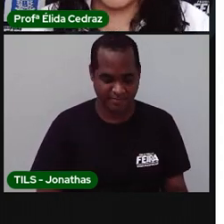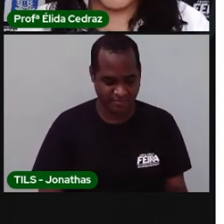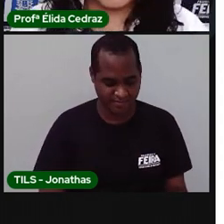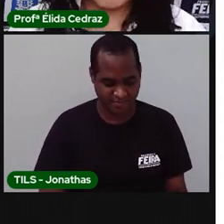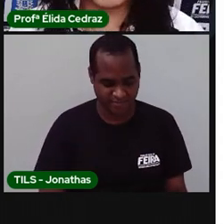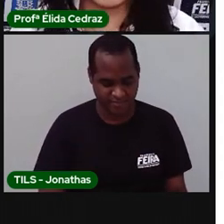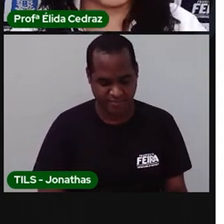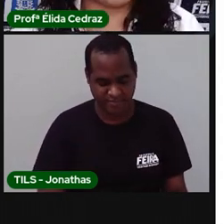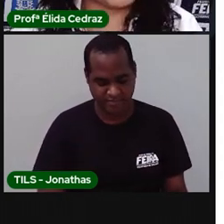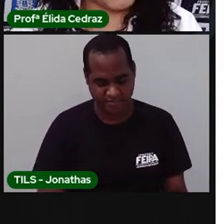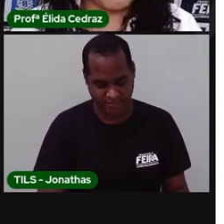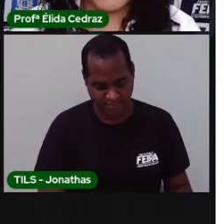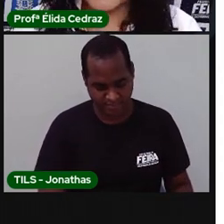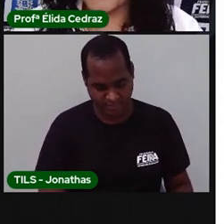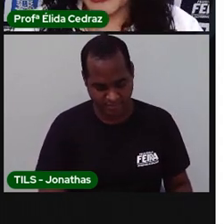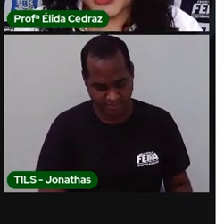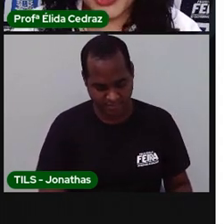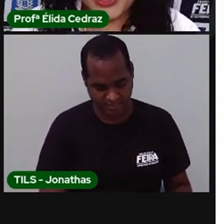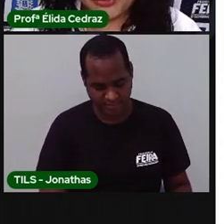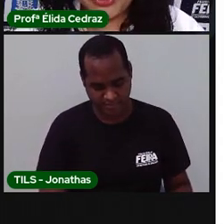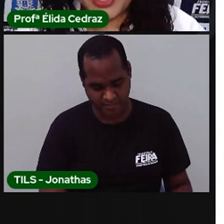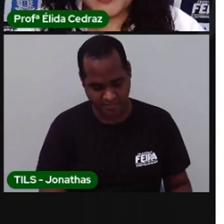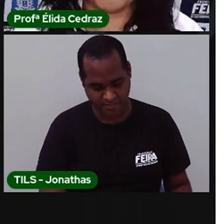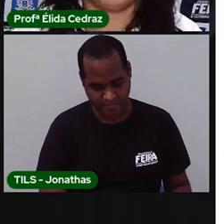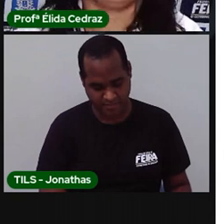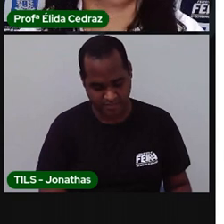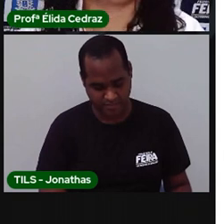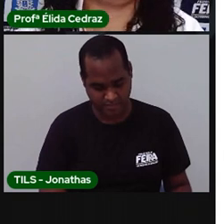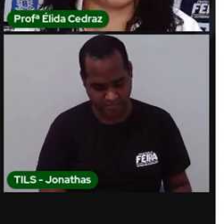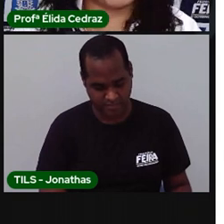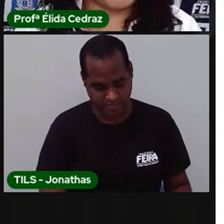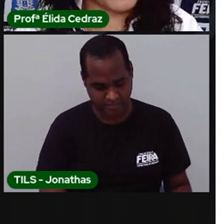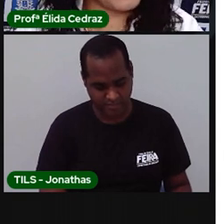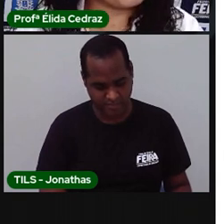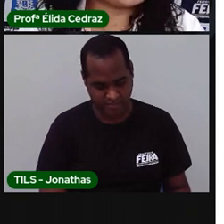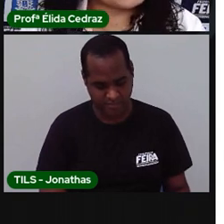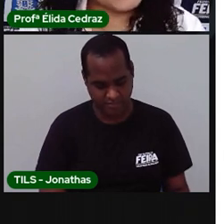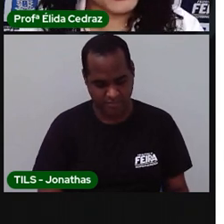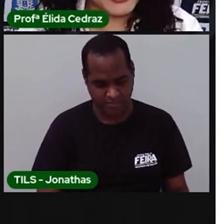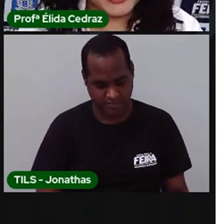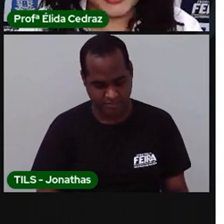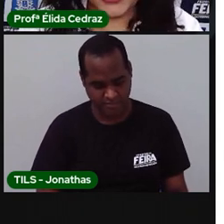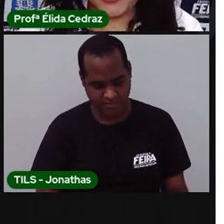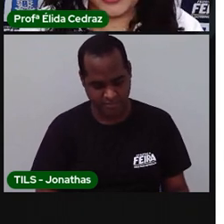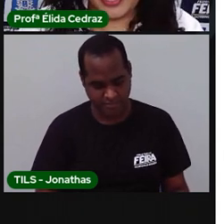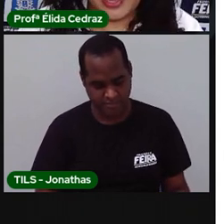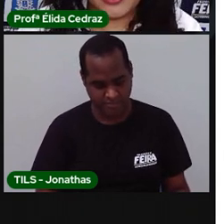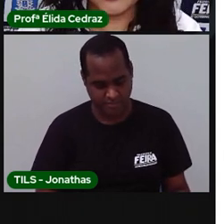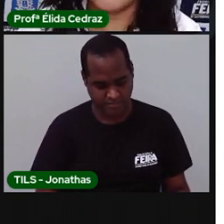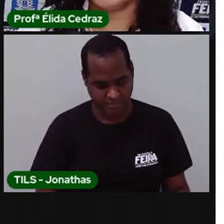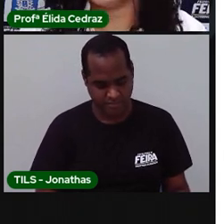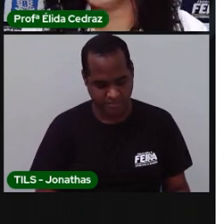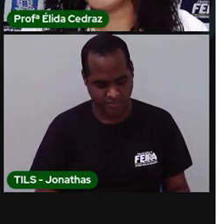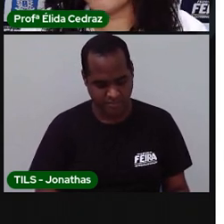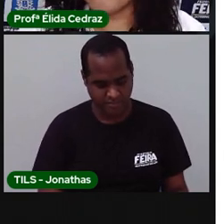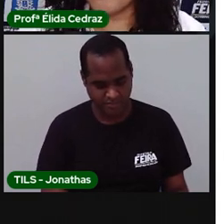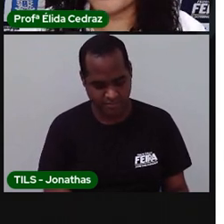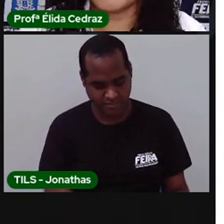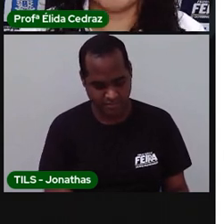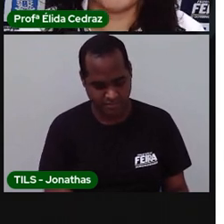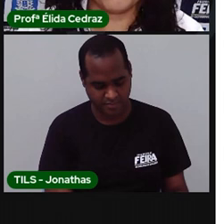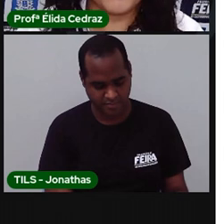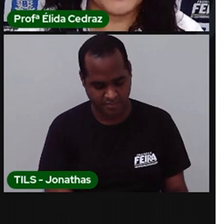As músicas que você mais gosta de ouvir, você pode fazer uma listinha aí na sua casa. E